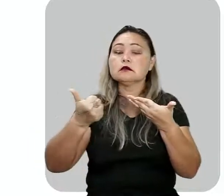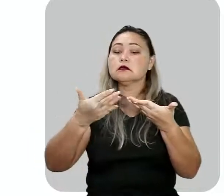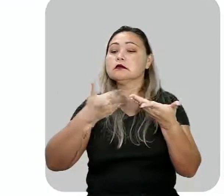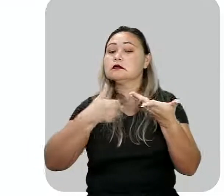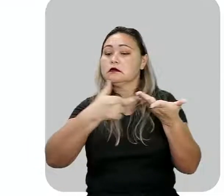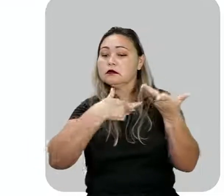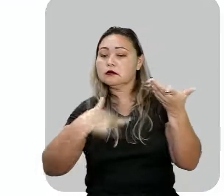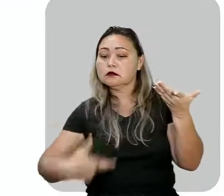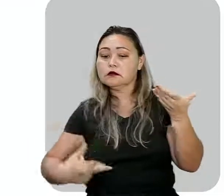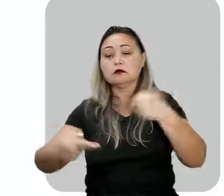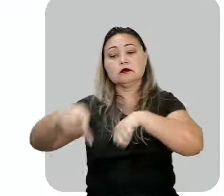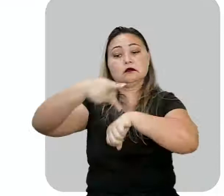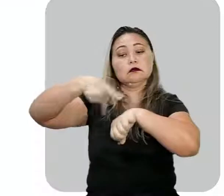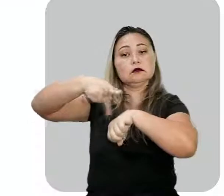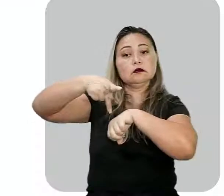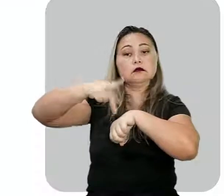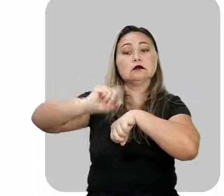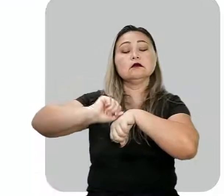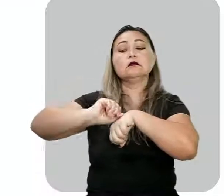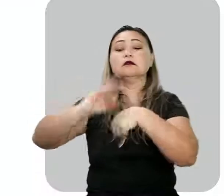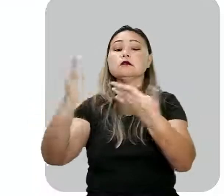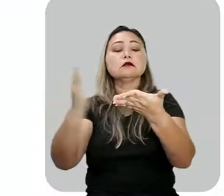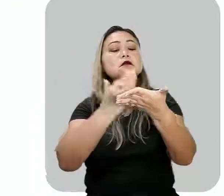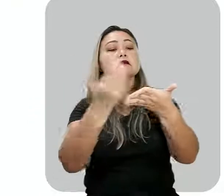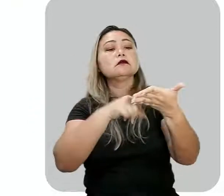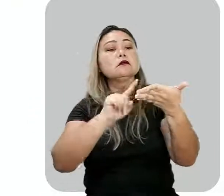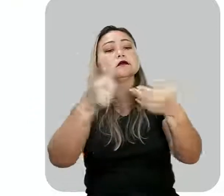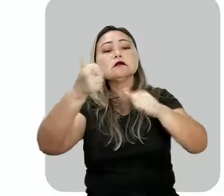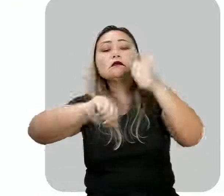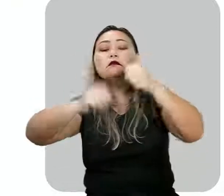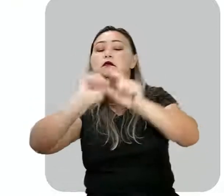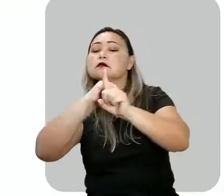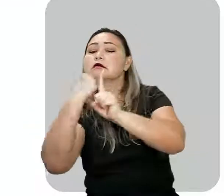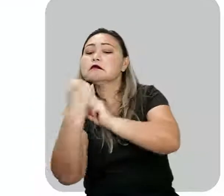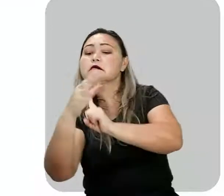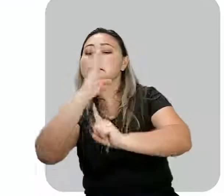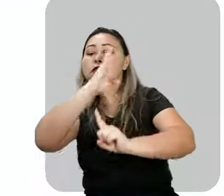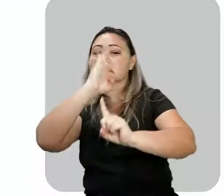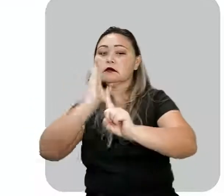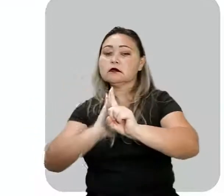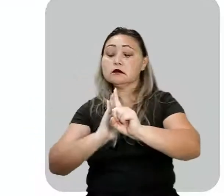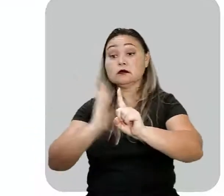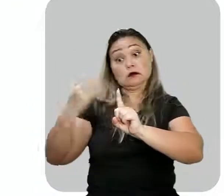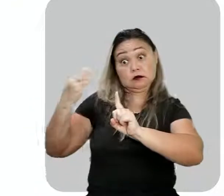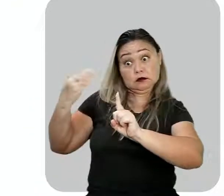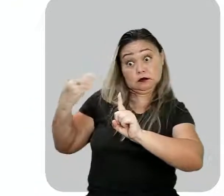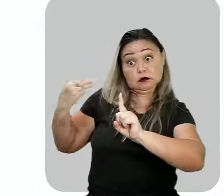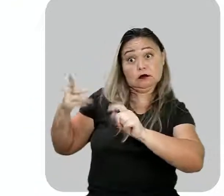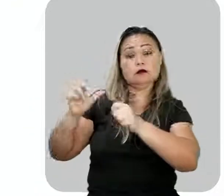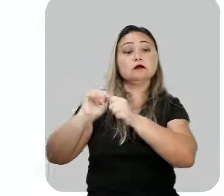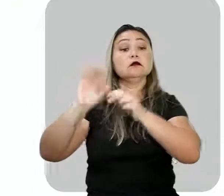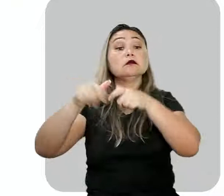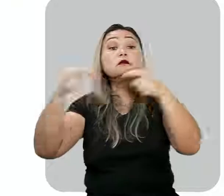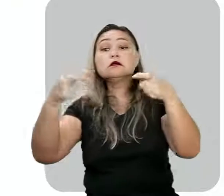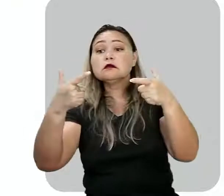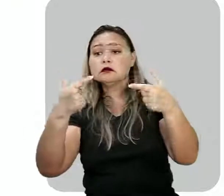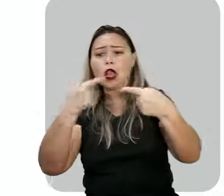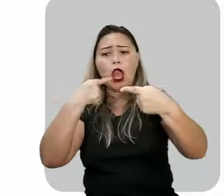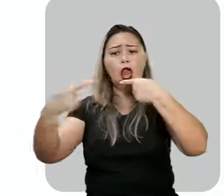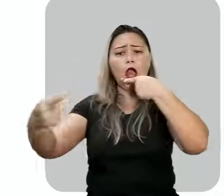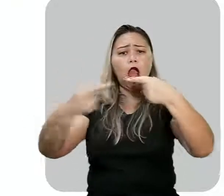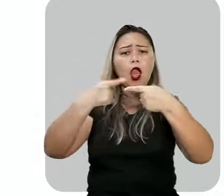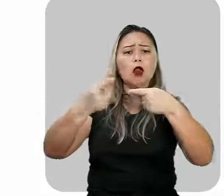anos da república no país, a obra faz uma análise da sociedade brasileira da época. A maior